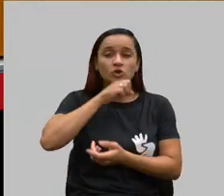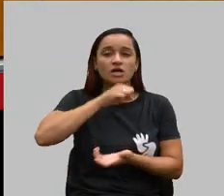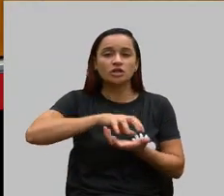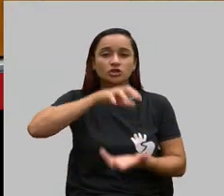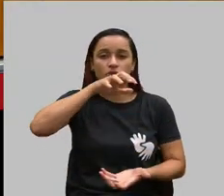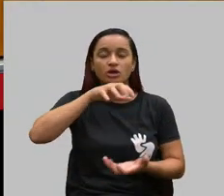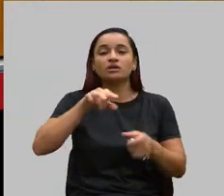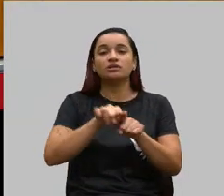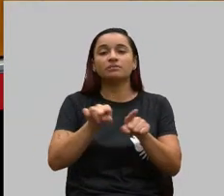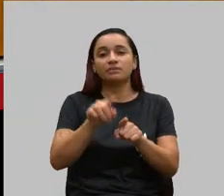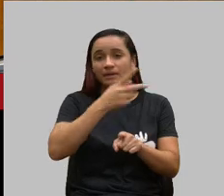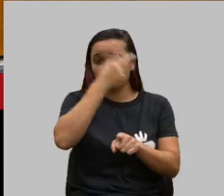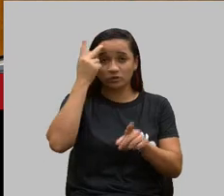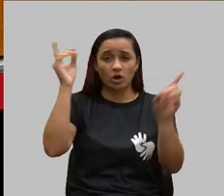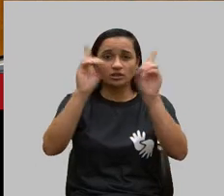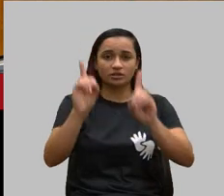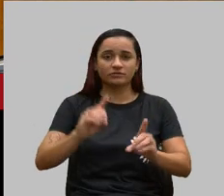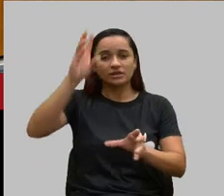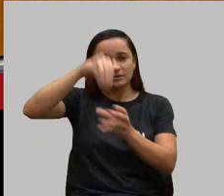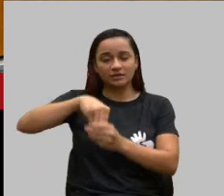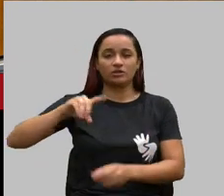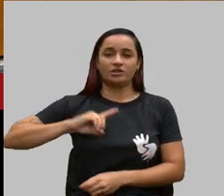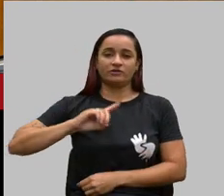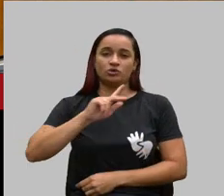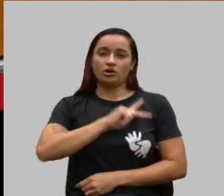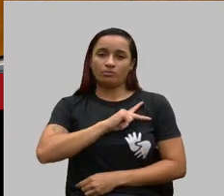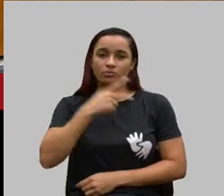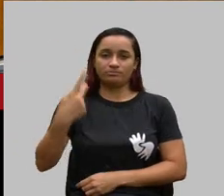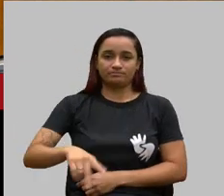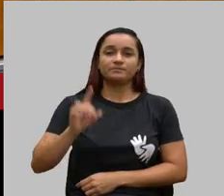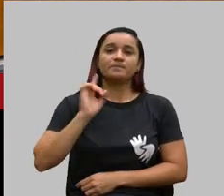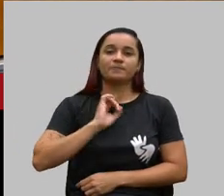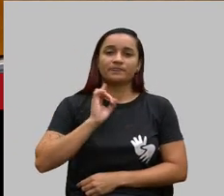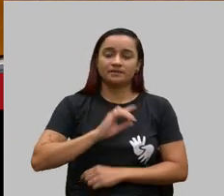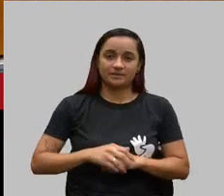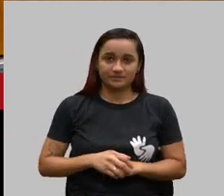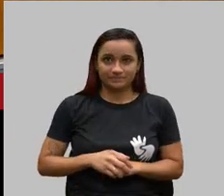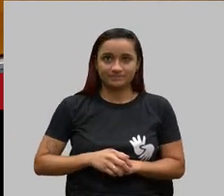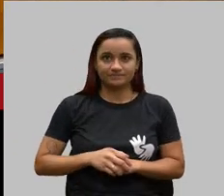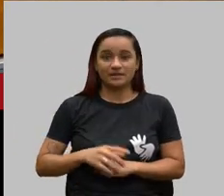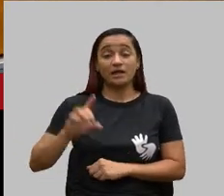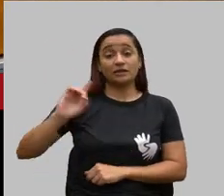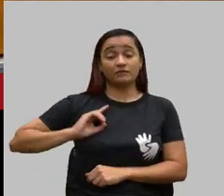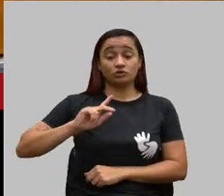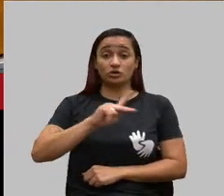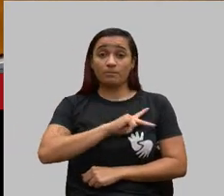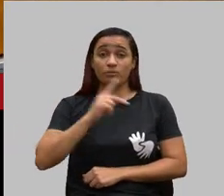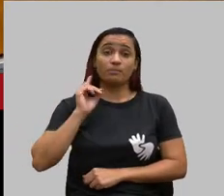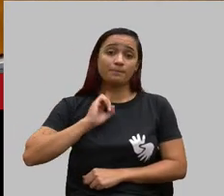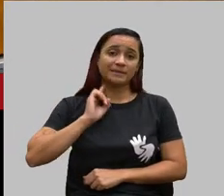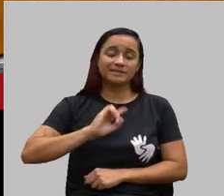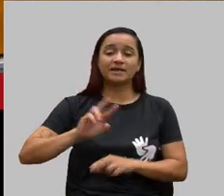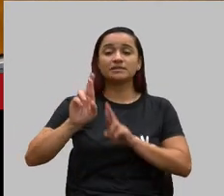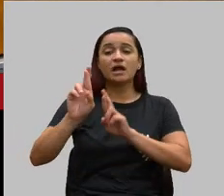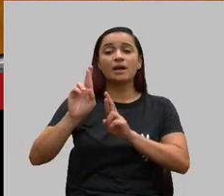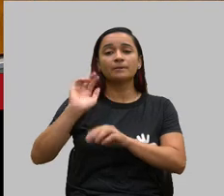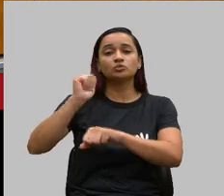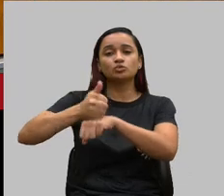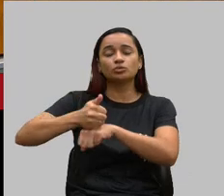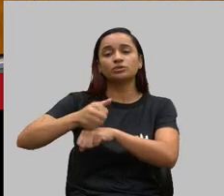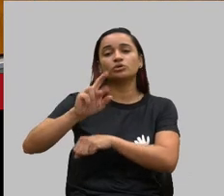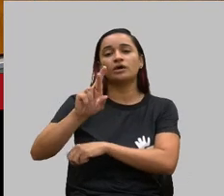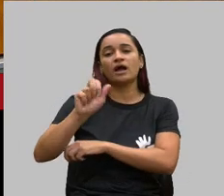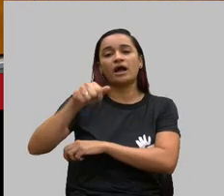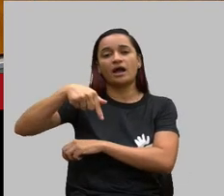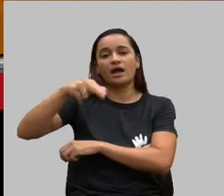com deficiência da Defensoria Pública de Minas Gerais. Defensoria Pública de Minas Gerais, representando Raquel Gomes de Souza da Costa